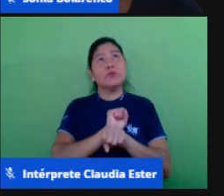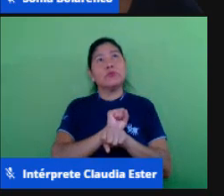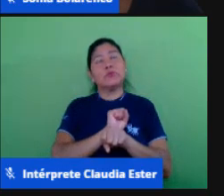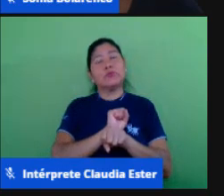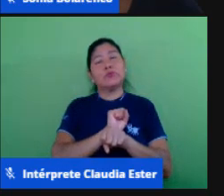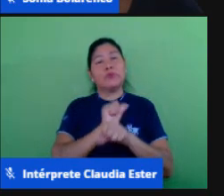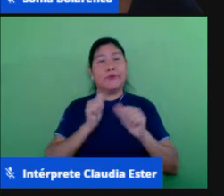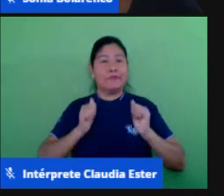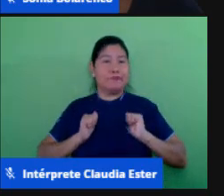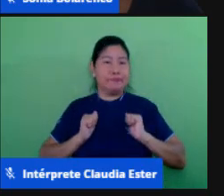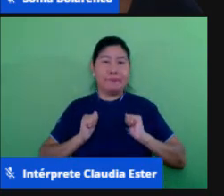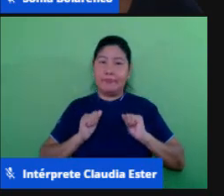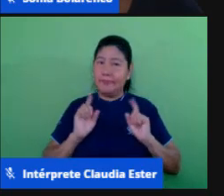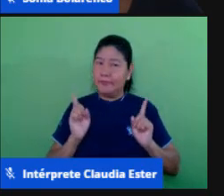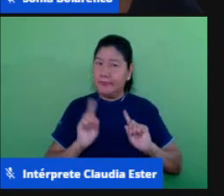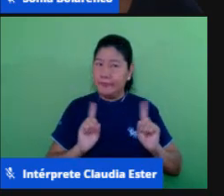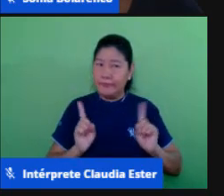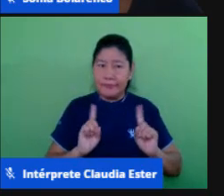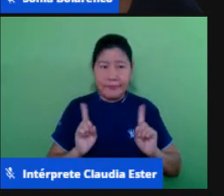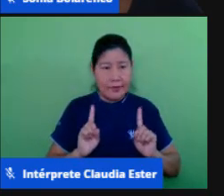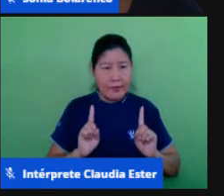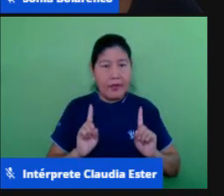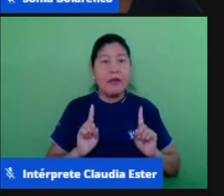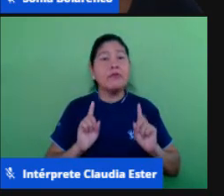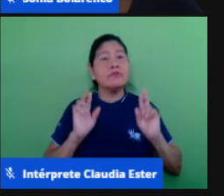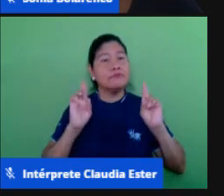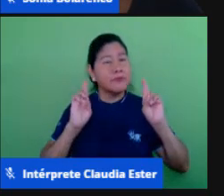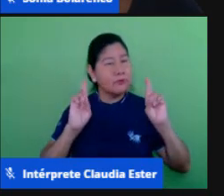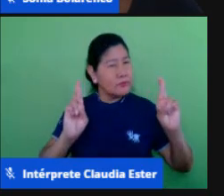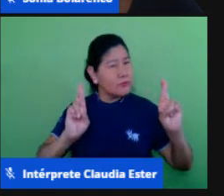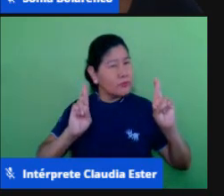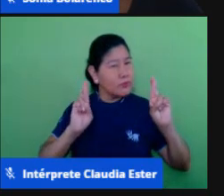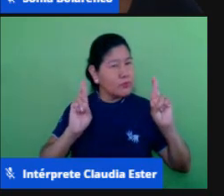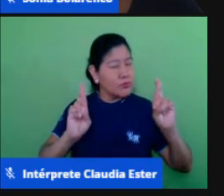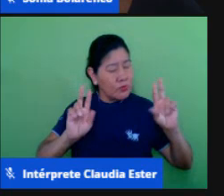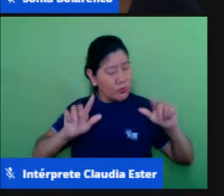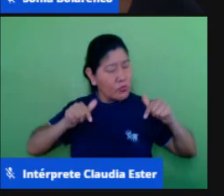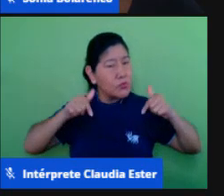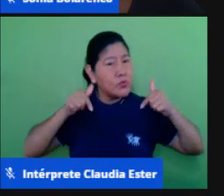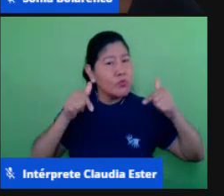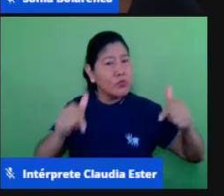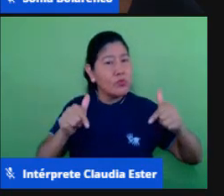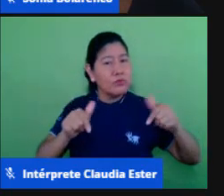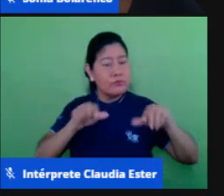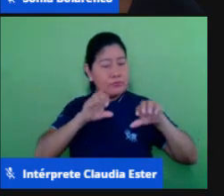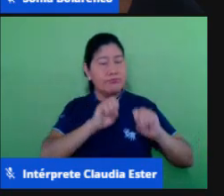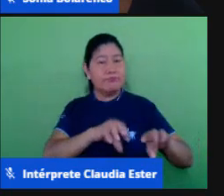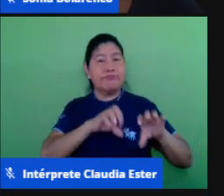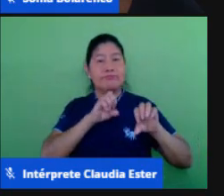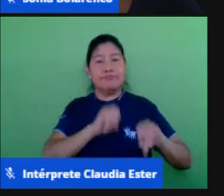de modo algum esperando que nada caia estamos continuando a nossa educação